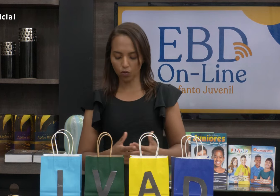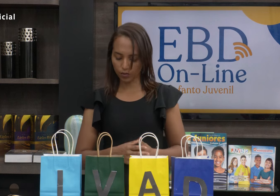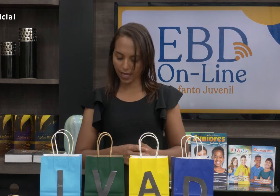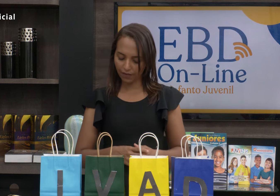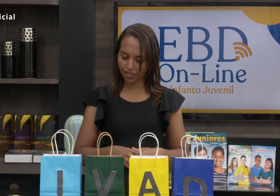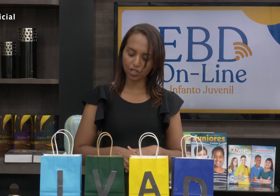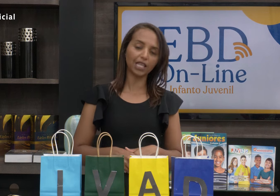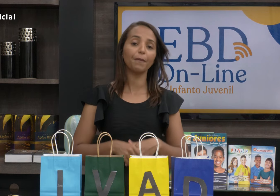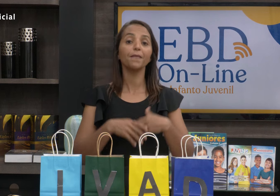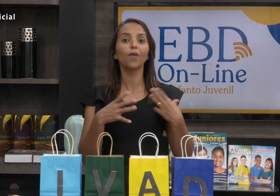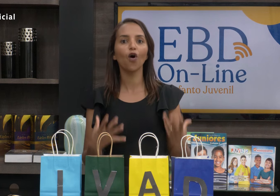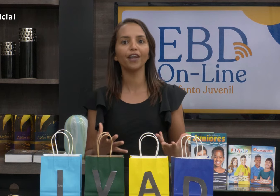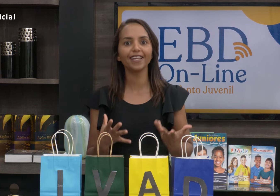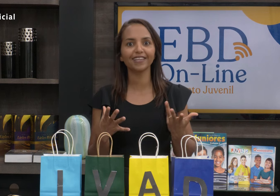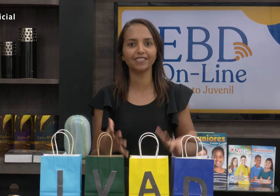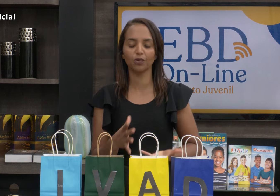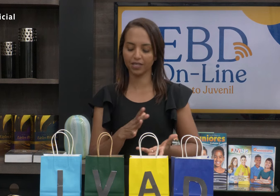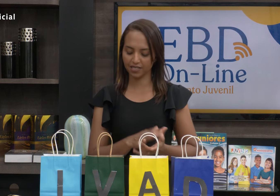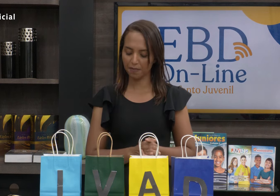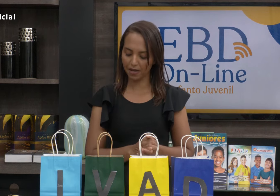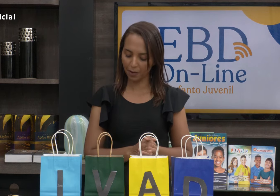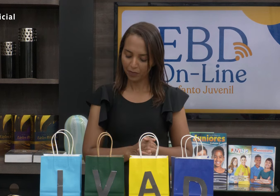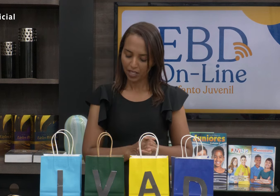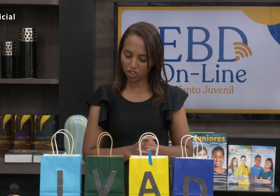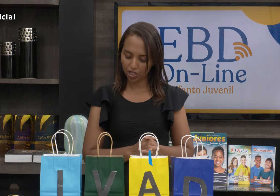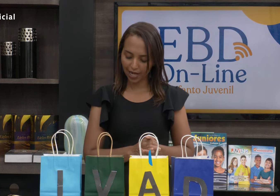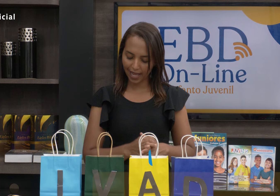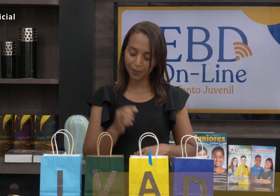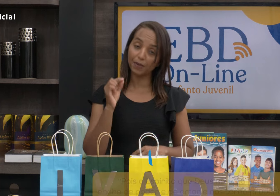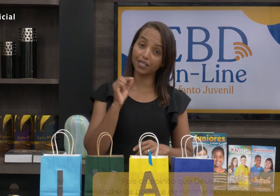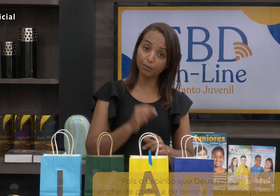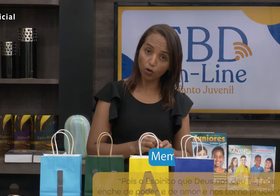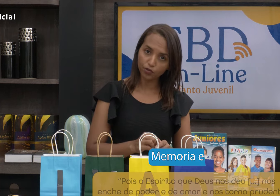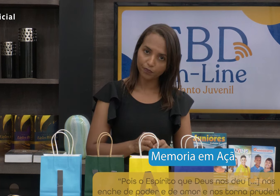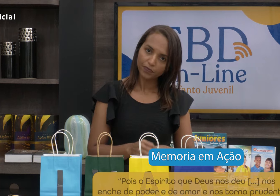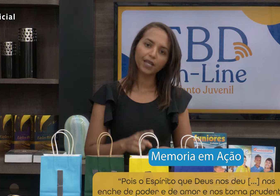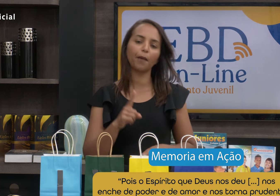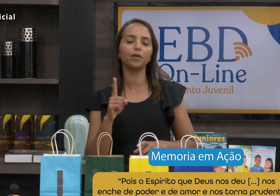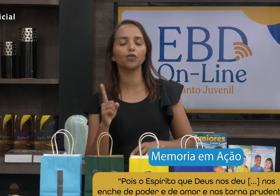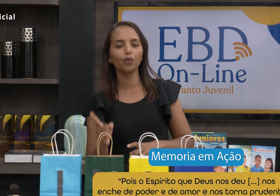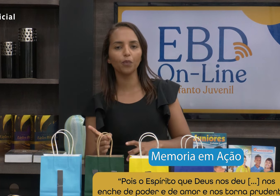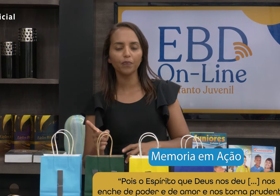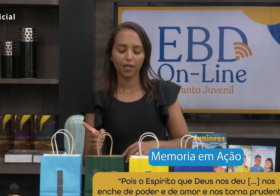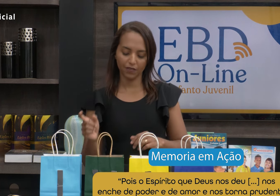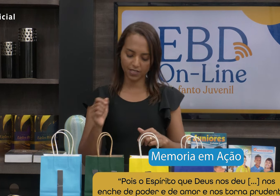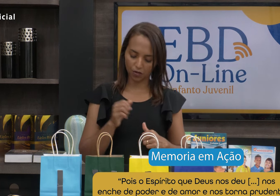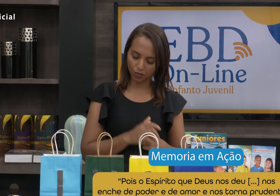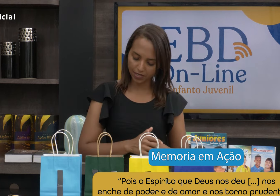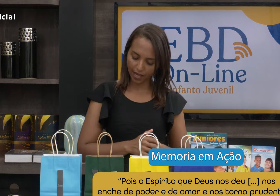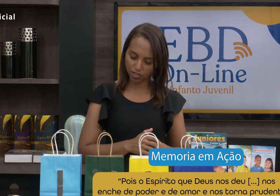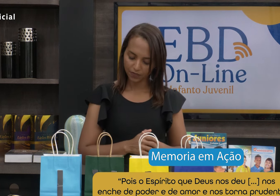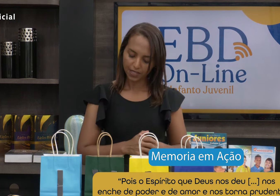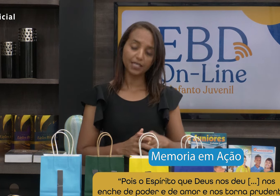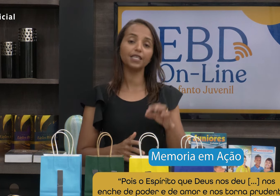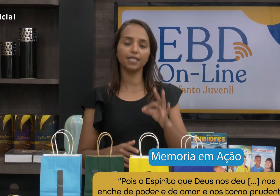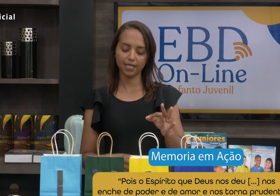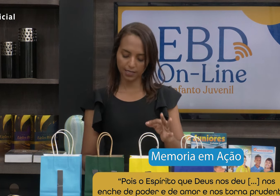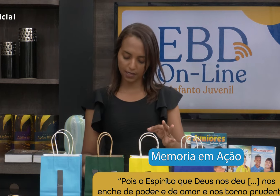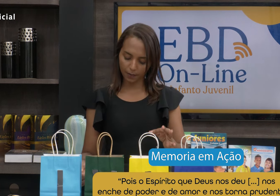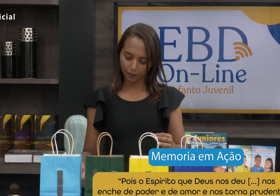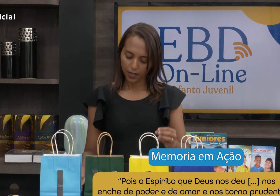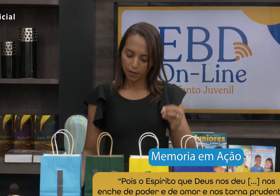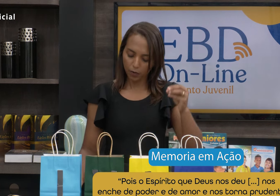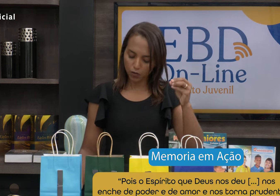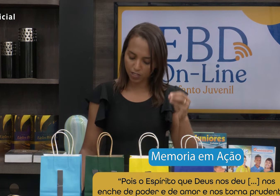versículo, né? Que vai estar na memória em ação dessa semana? Está lá em 1 Timóteo, capítulo 1, versículo 7, que